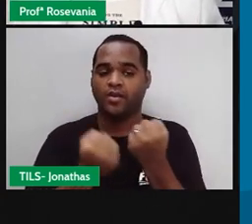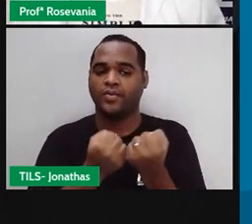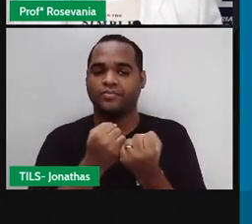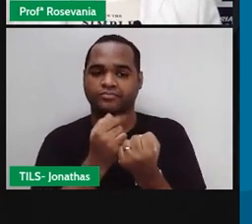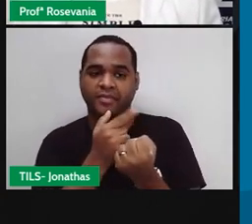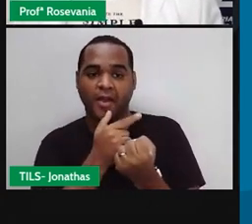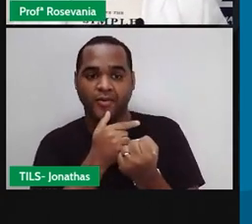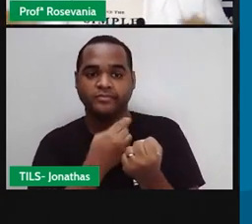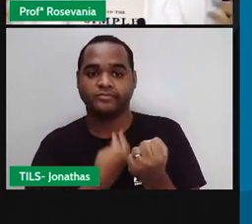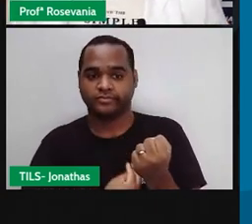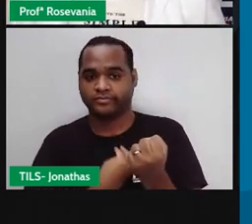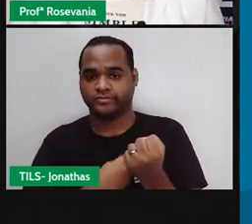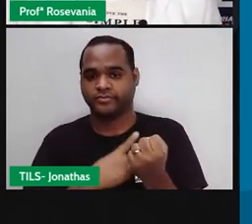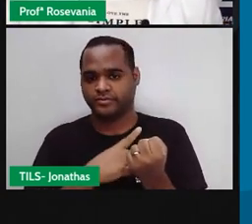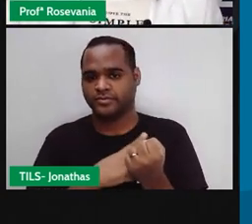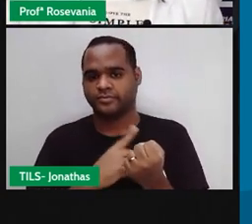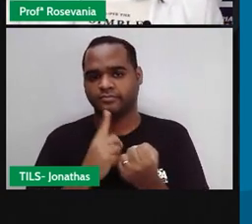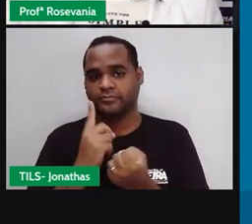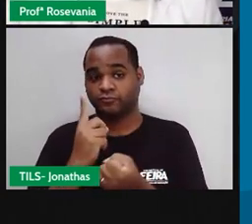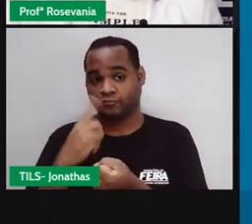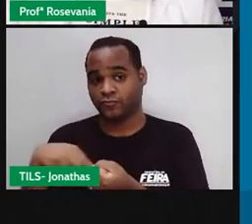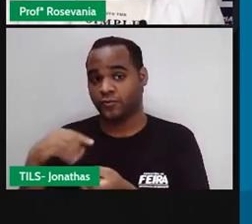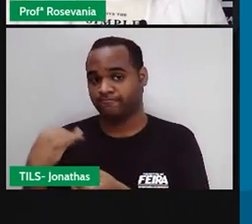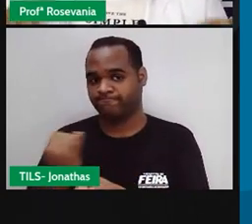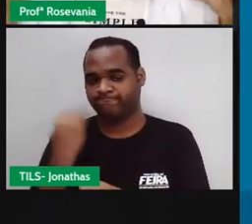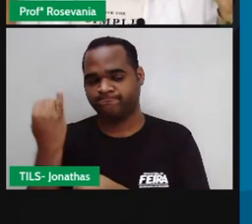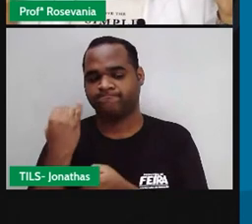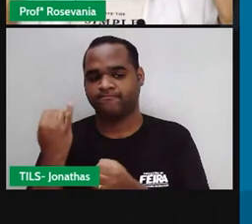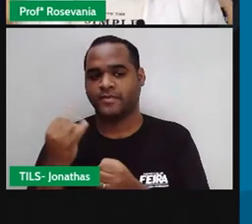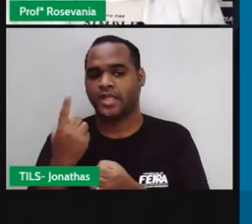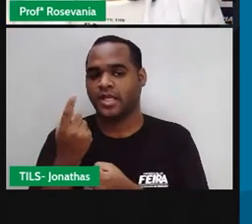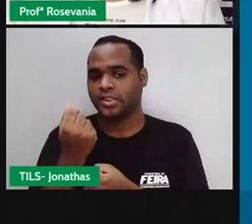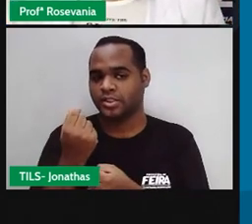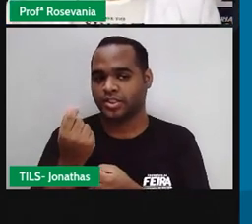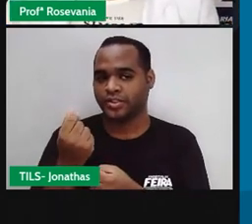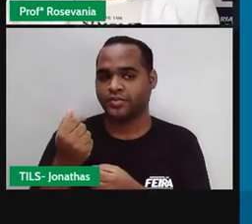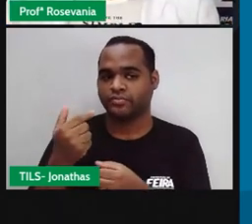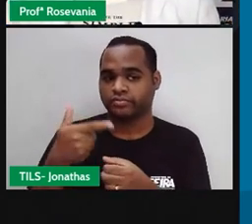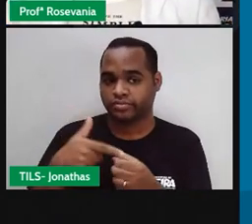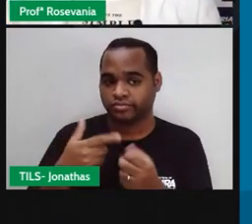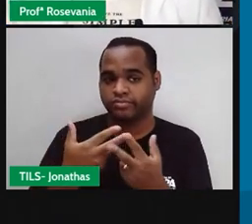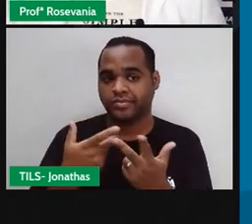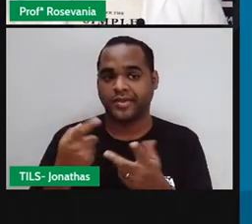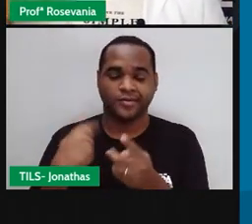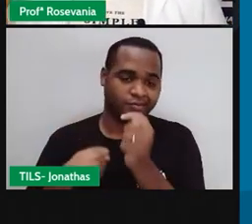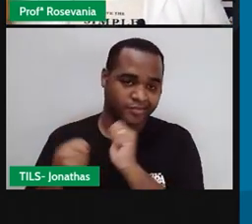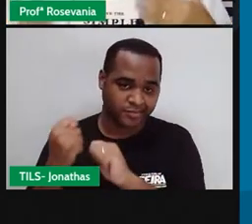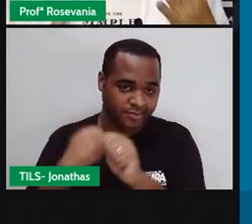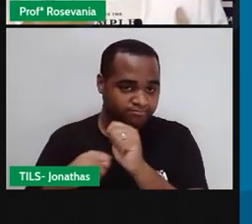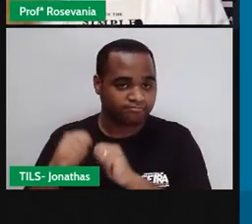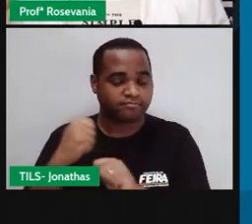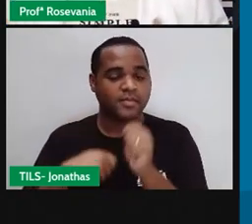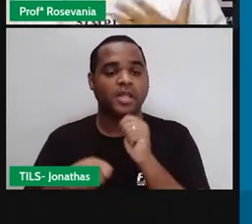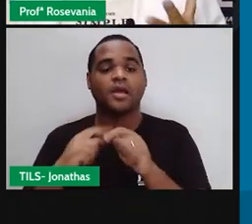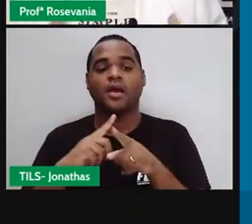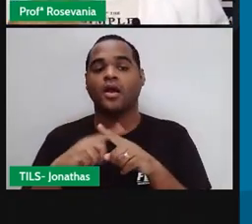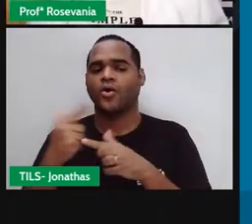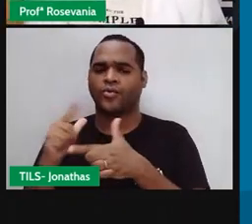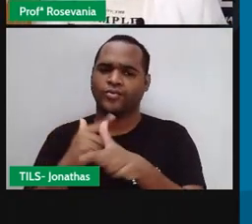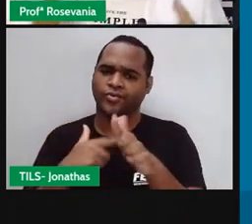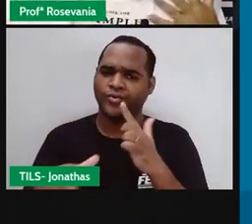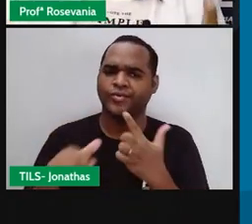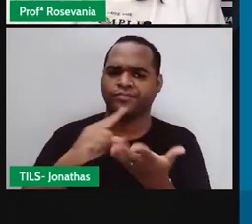a água e tudo, o que precisa de investimento nisso, mas aí você mexe com toda a estrutura econômica e aí já é uma série de outros